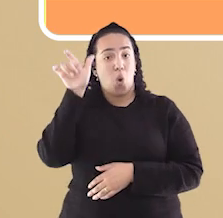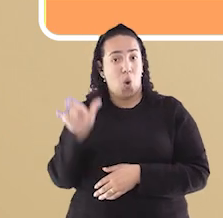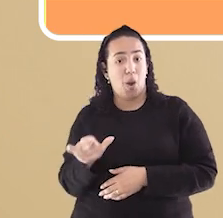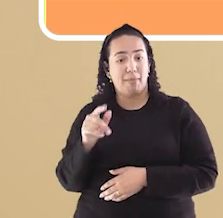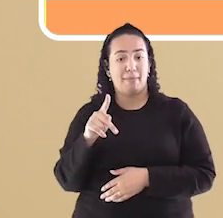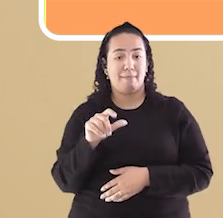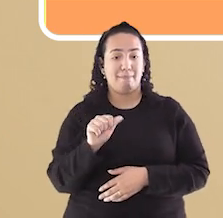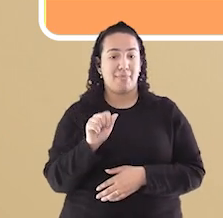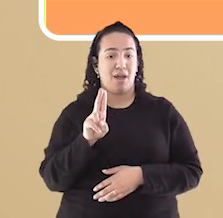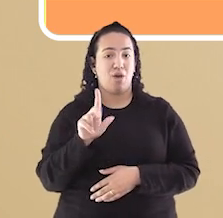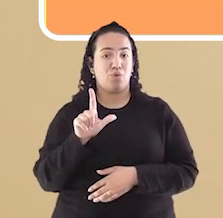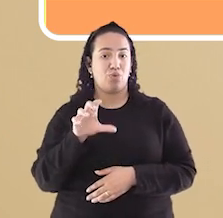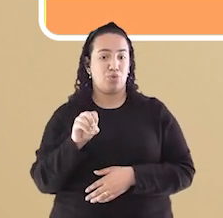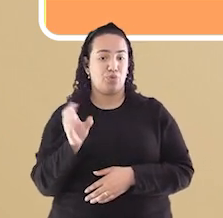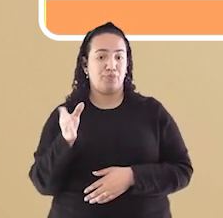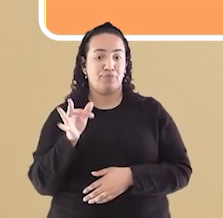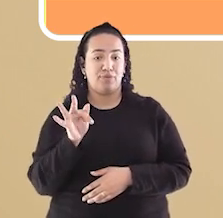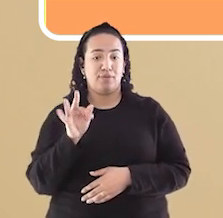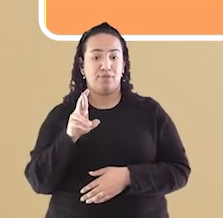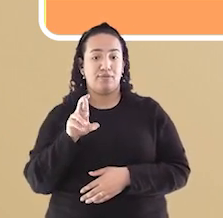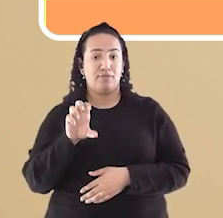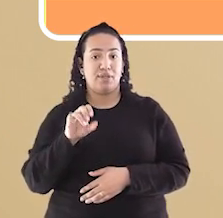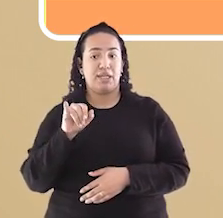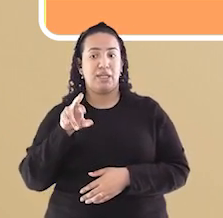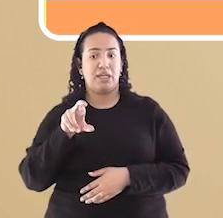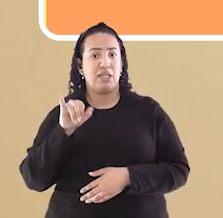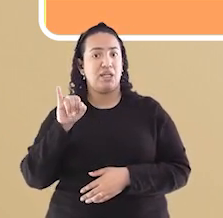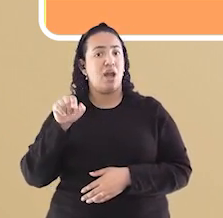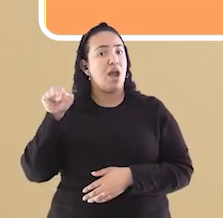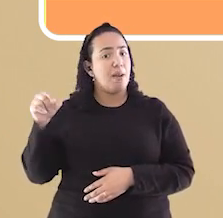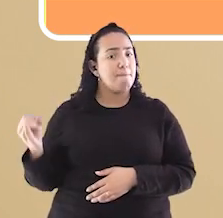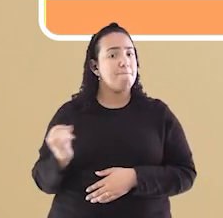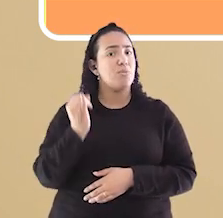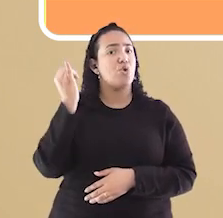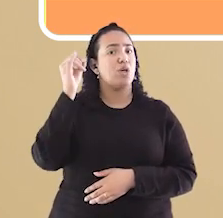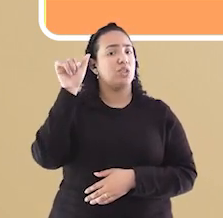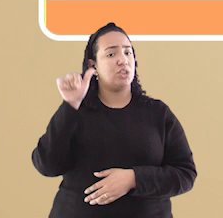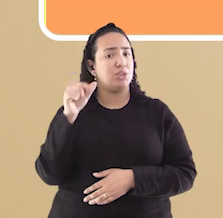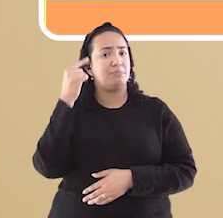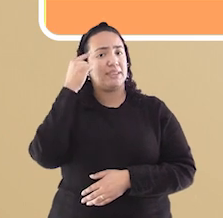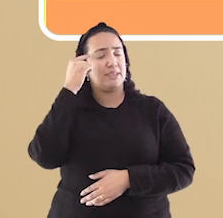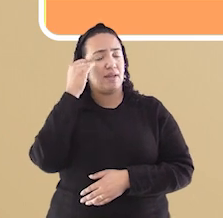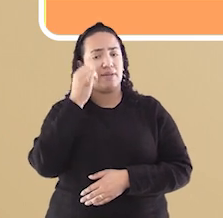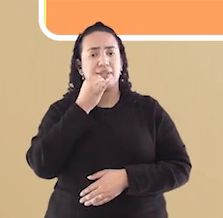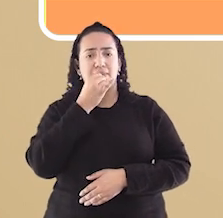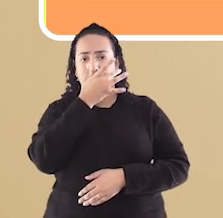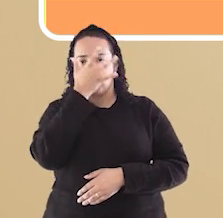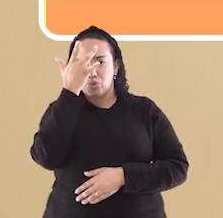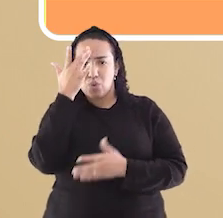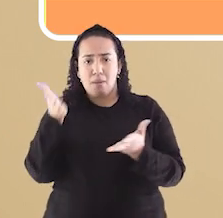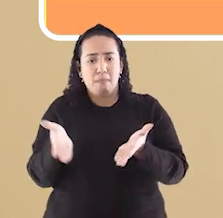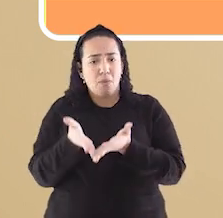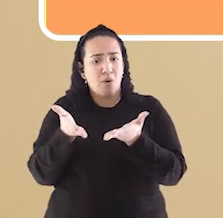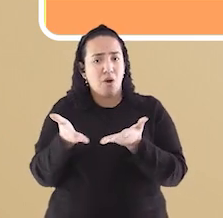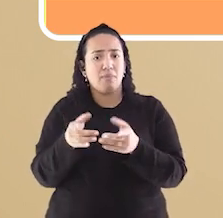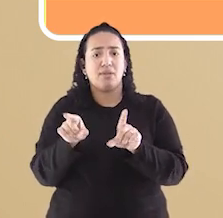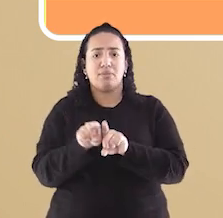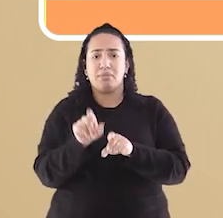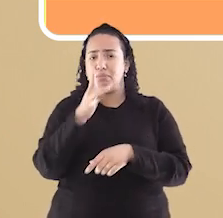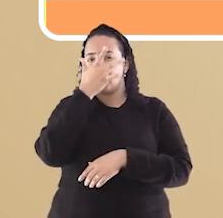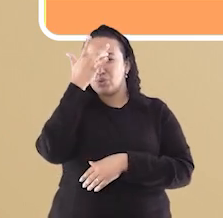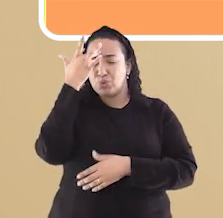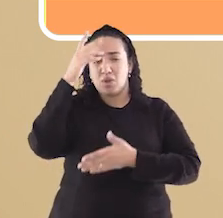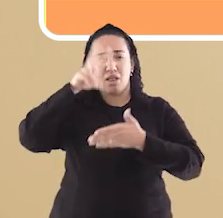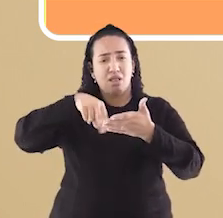ele recebeu essa homenagem. Ele foi um professor que se preocupava com as pessoas mais pobres e também com as pessoas que tinham dificuldade de